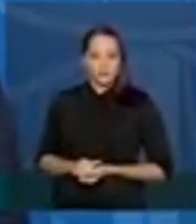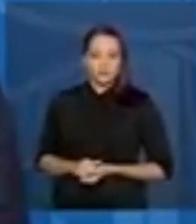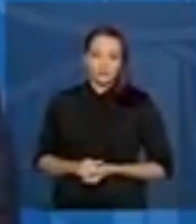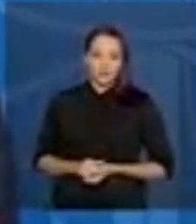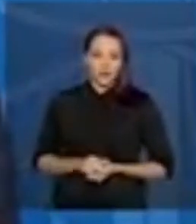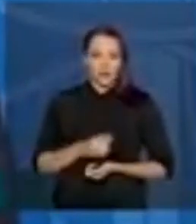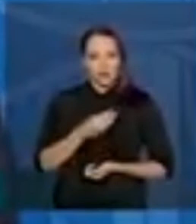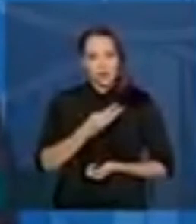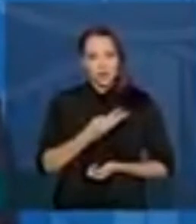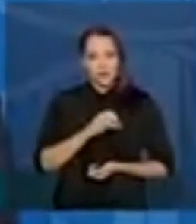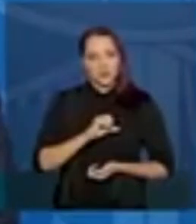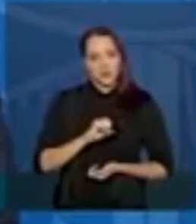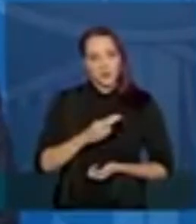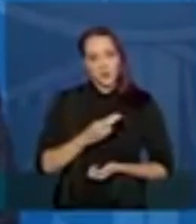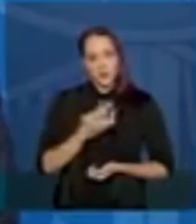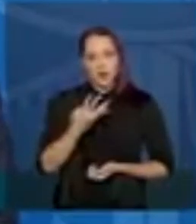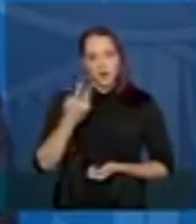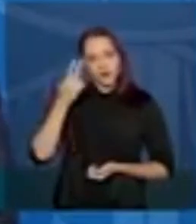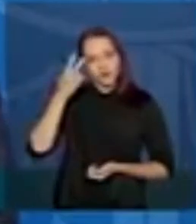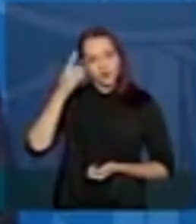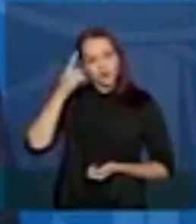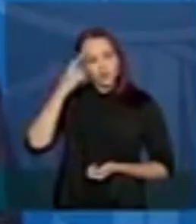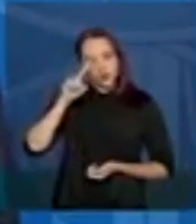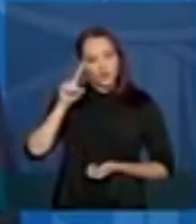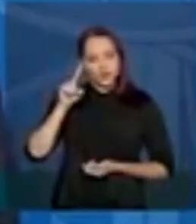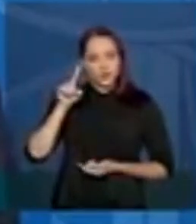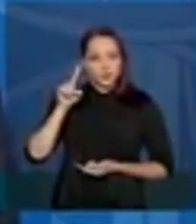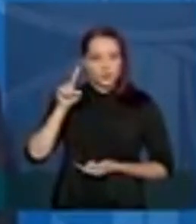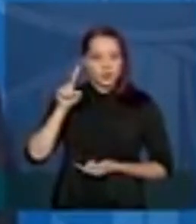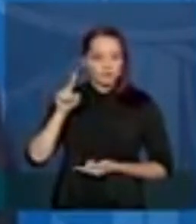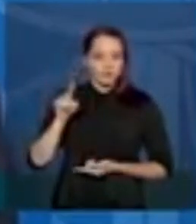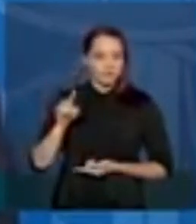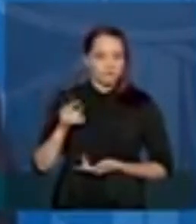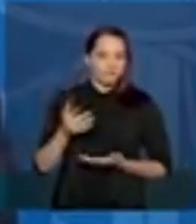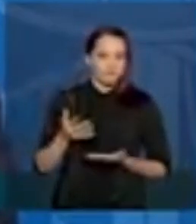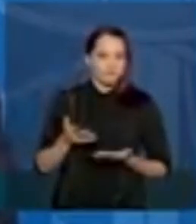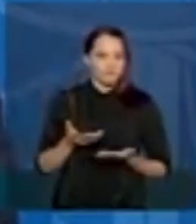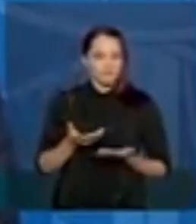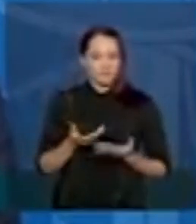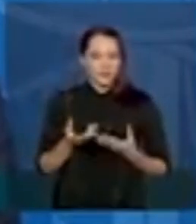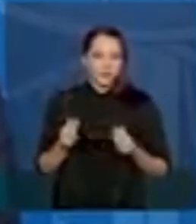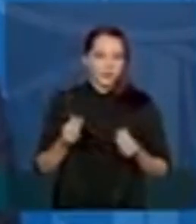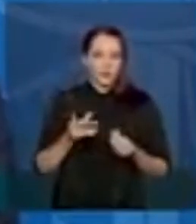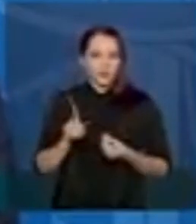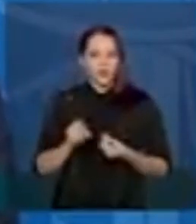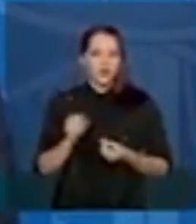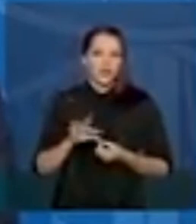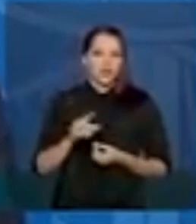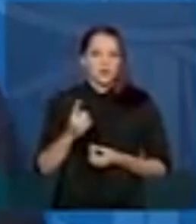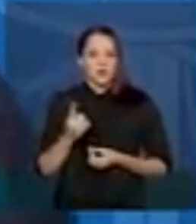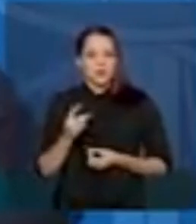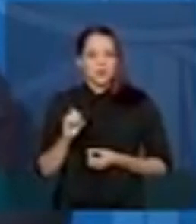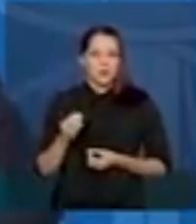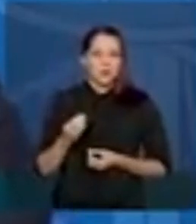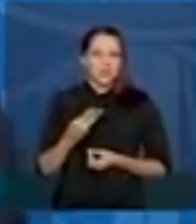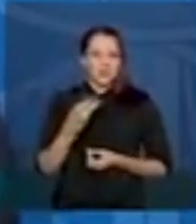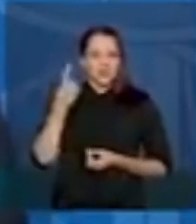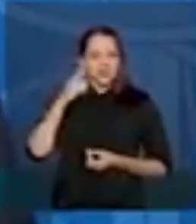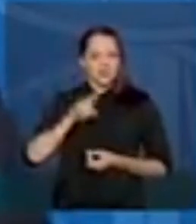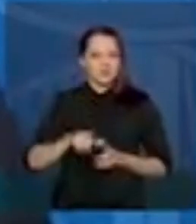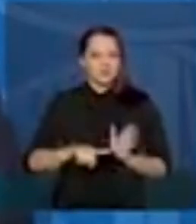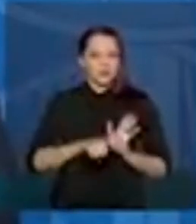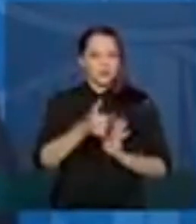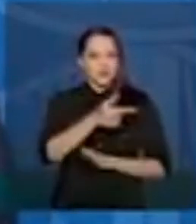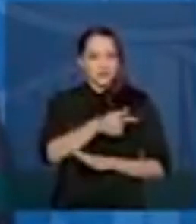com 3 ou 4 dias no começo. Na verdade, a maior parte, é, Paulo? São 2, 3 dias. A primeira